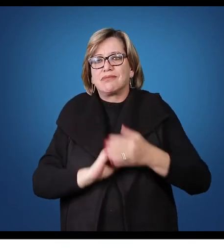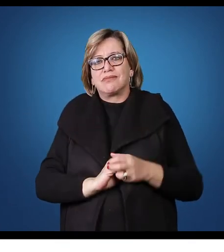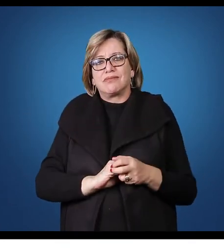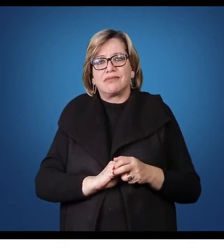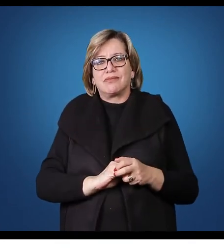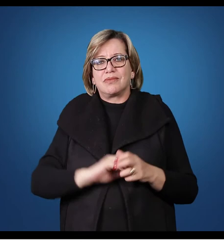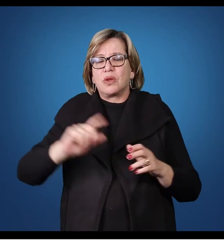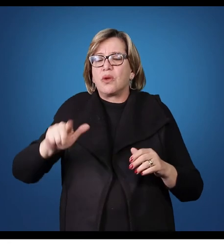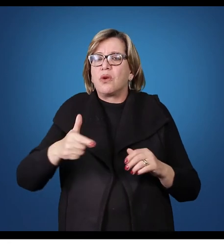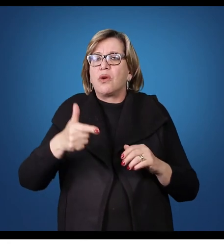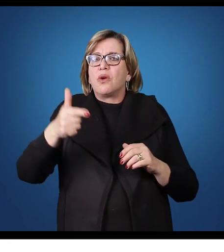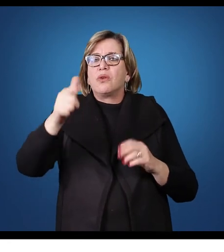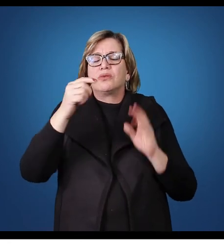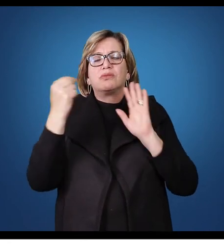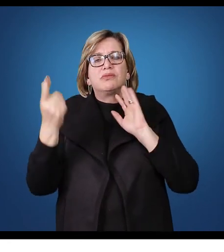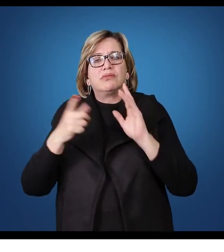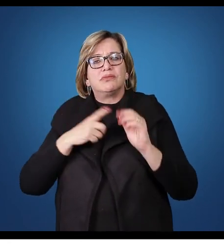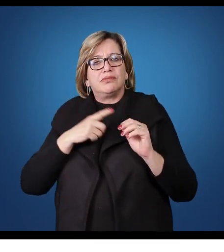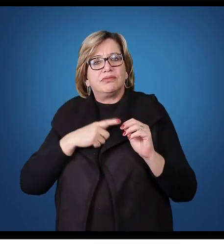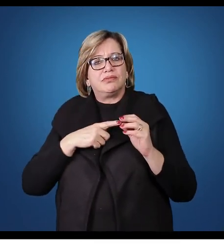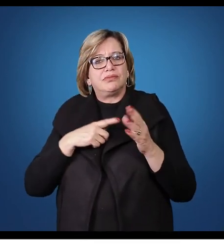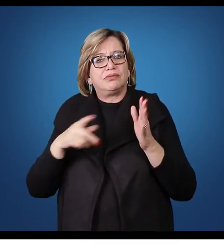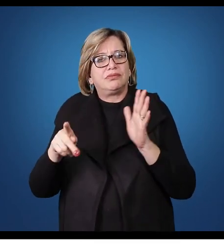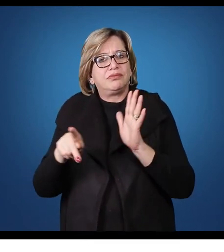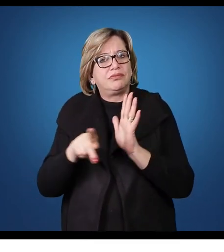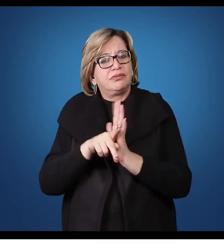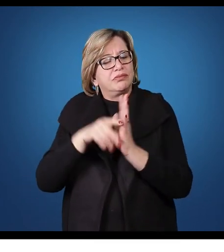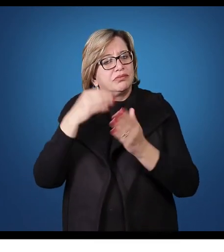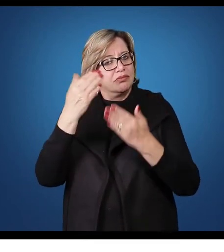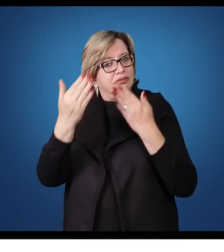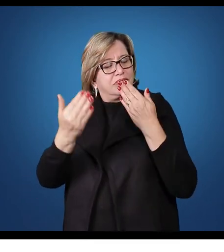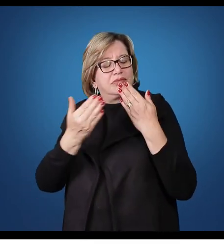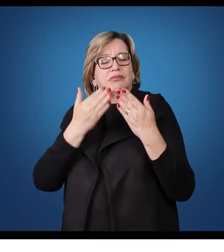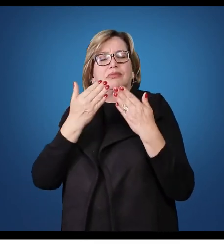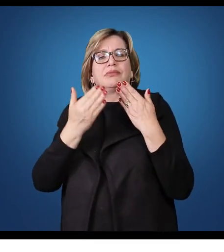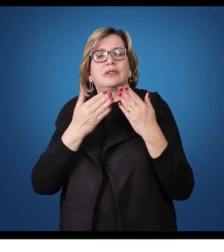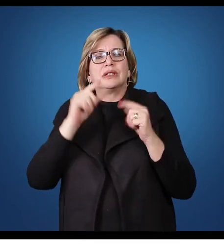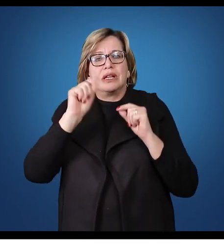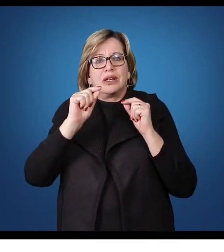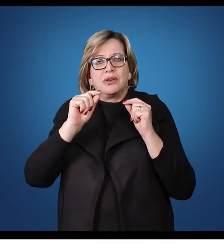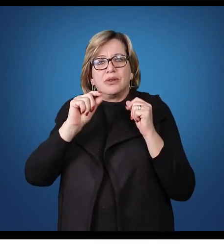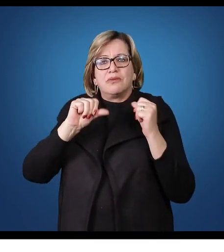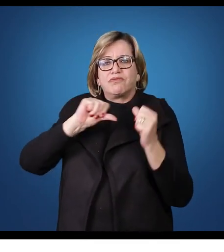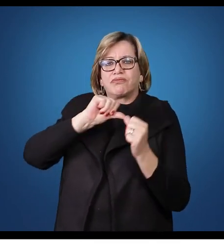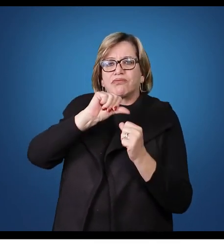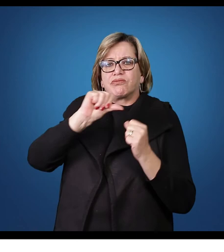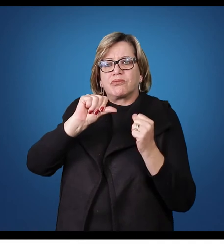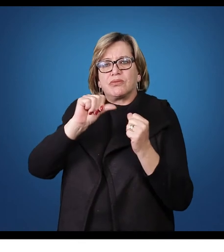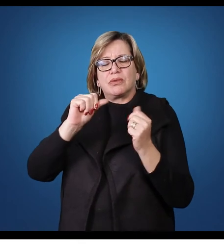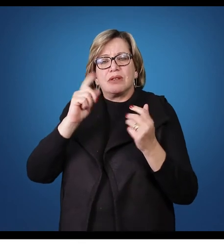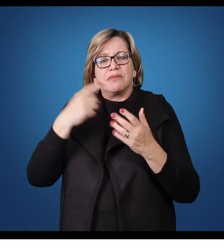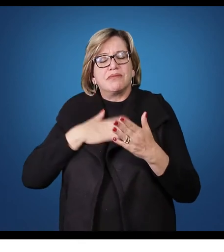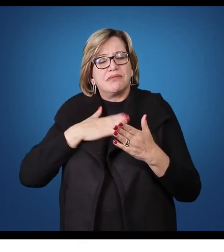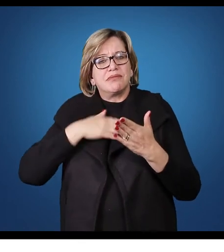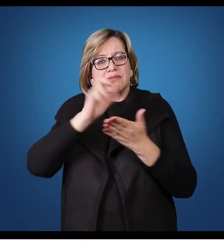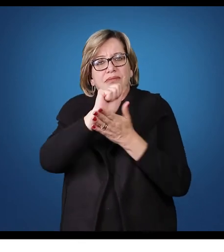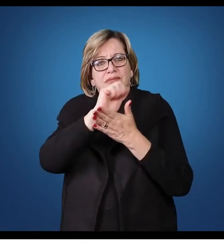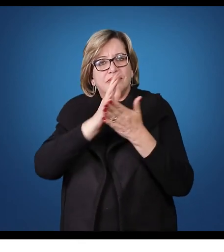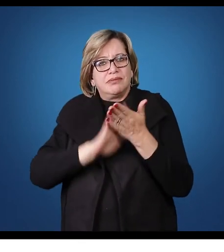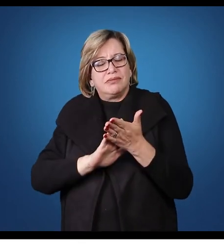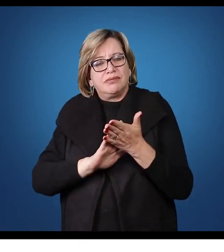Outros aspectos de análise referem-se à rotatividade da minha atividade.